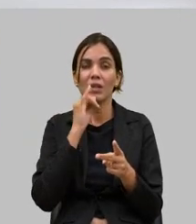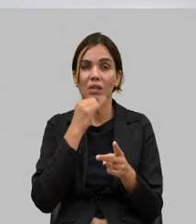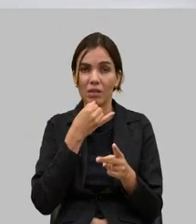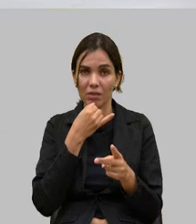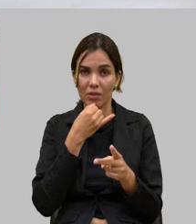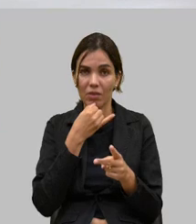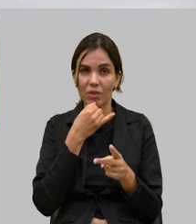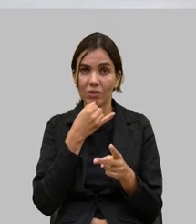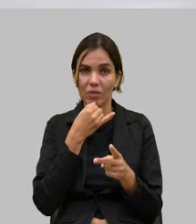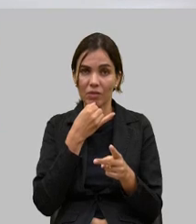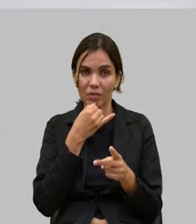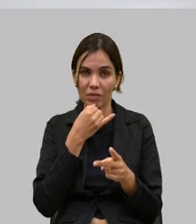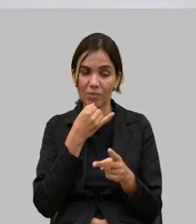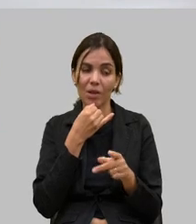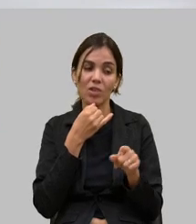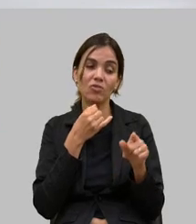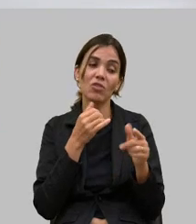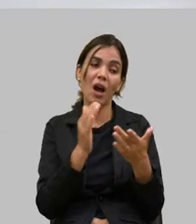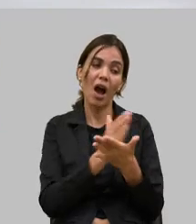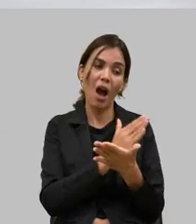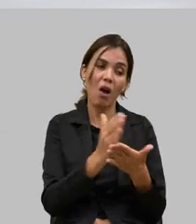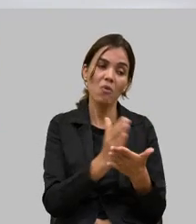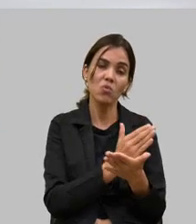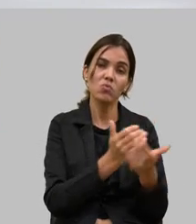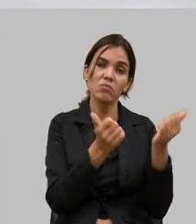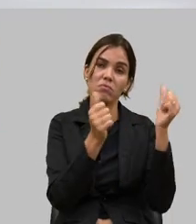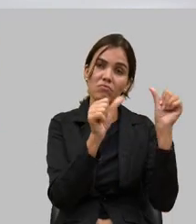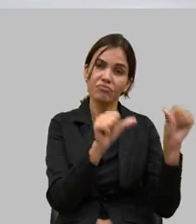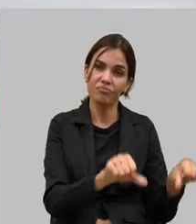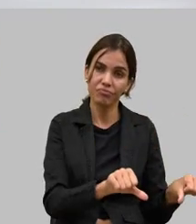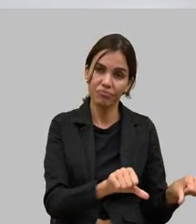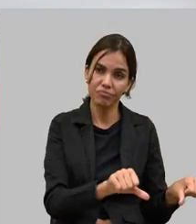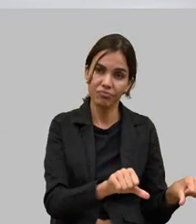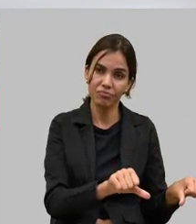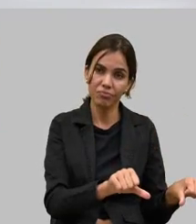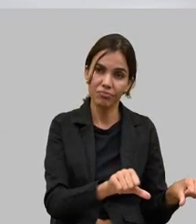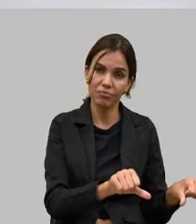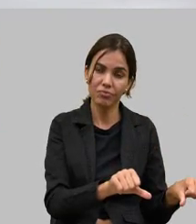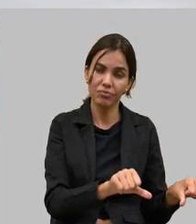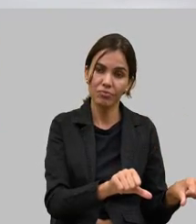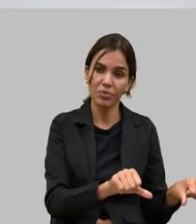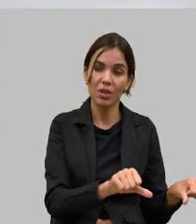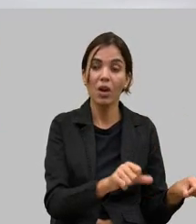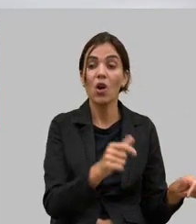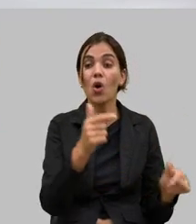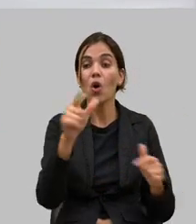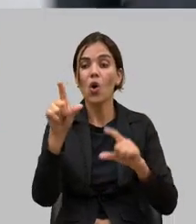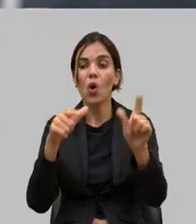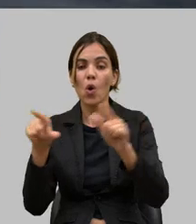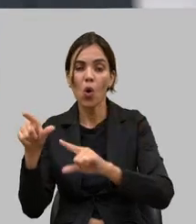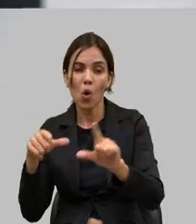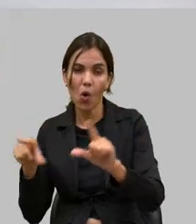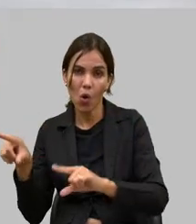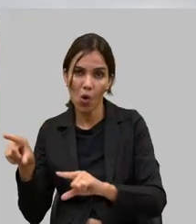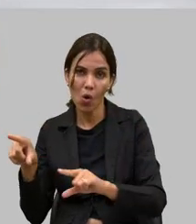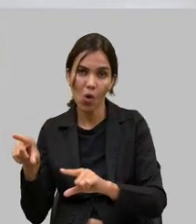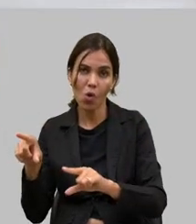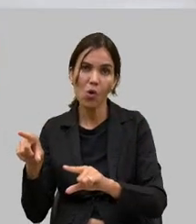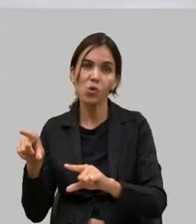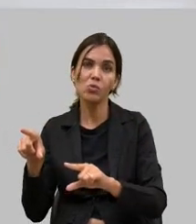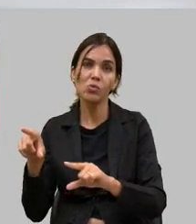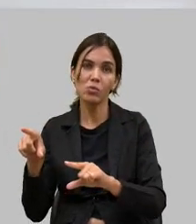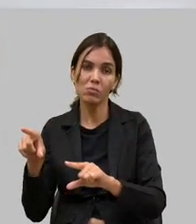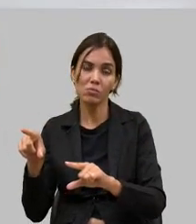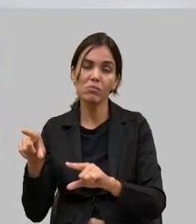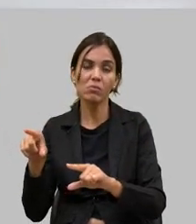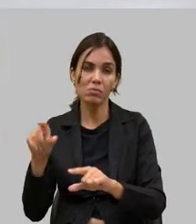desgraça de umas vezes acaba chegando para outros de outra forma o Rio Grande do Sul com todo esse problema que teve das